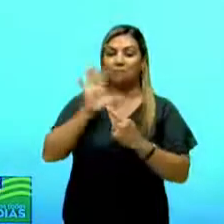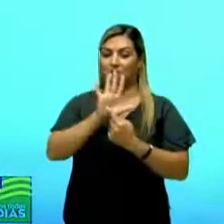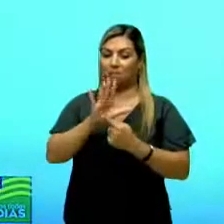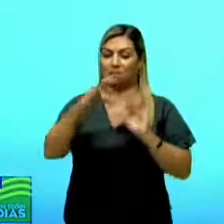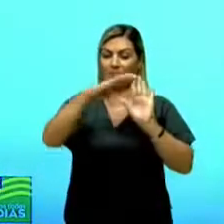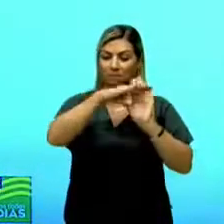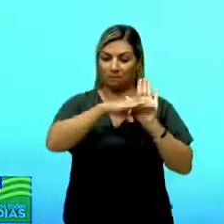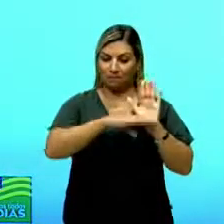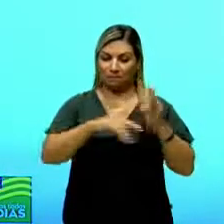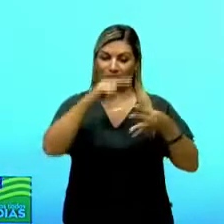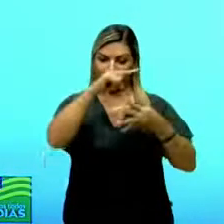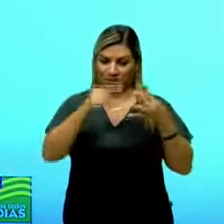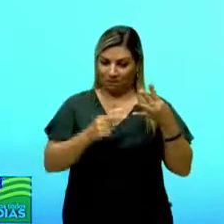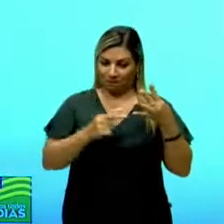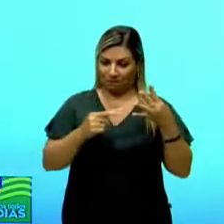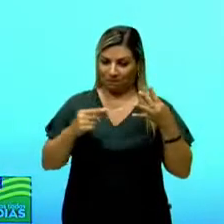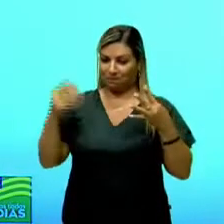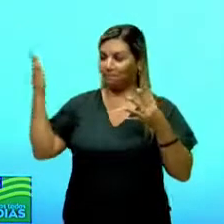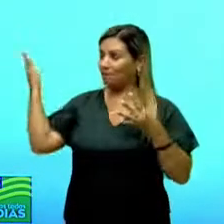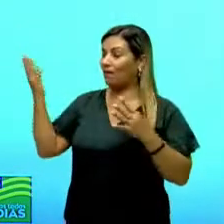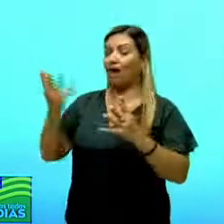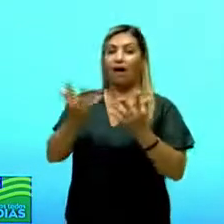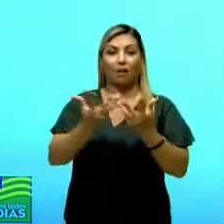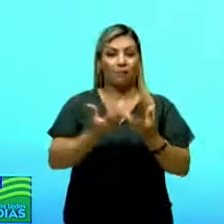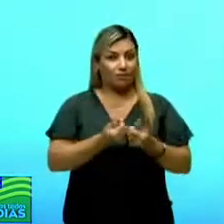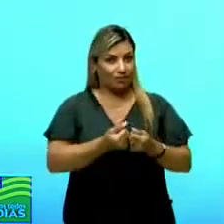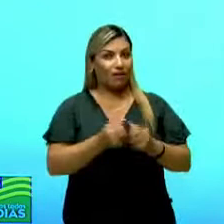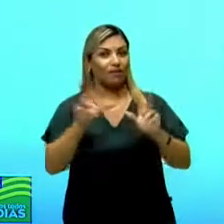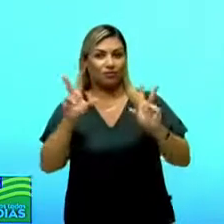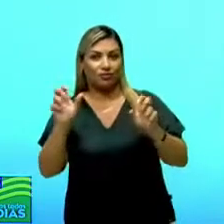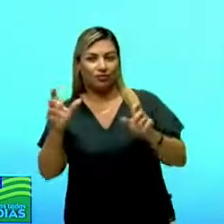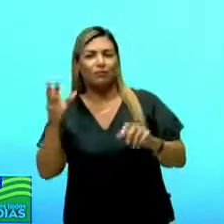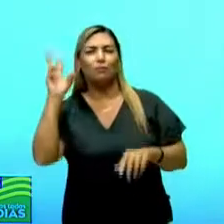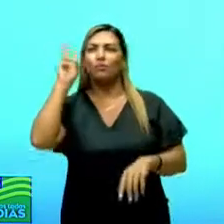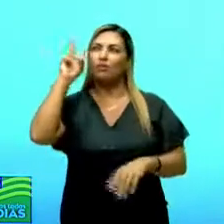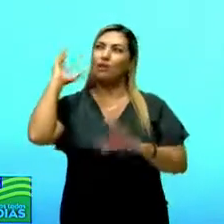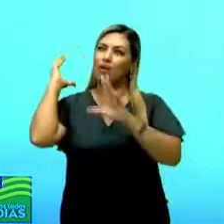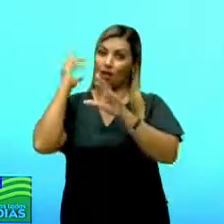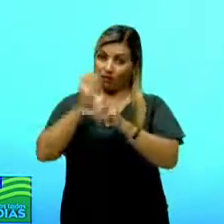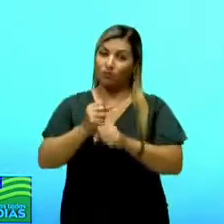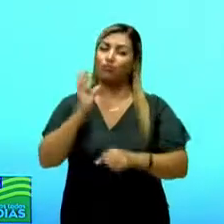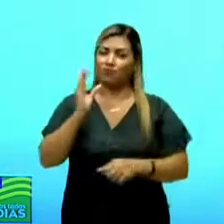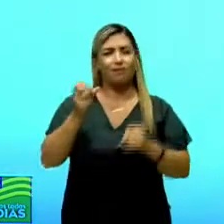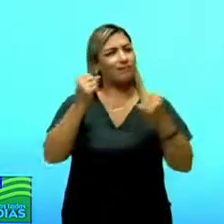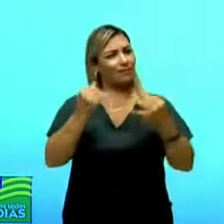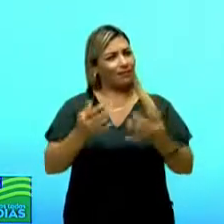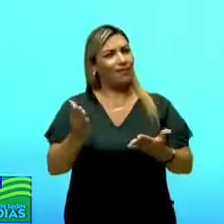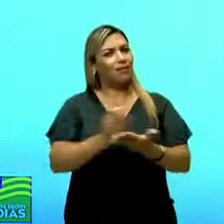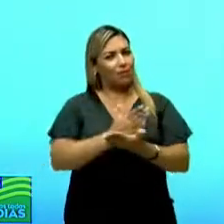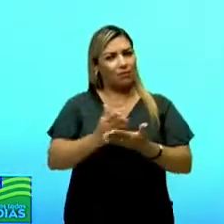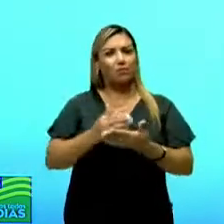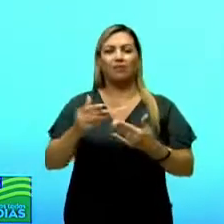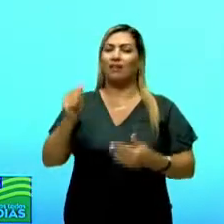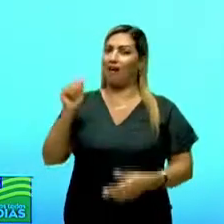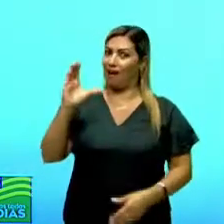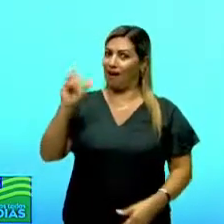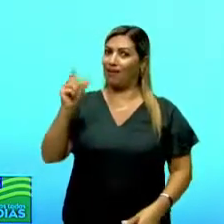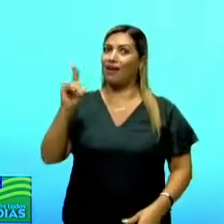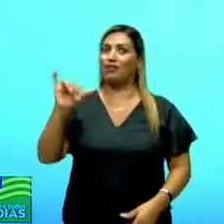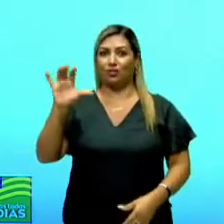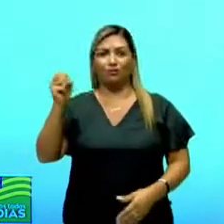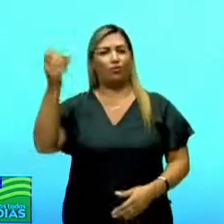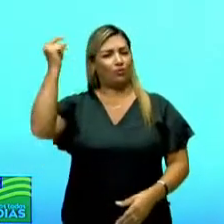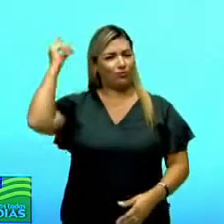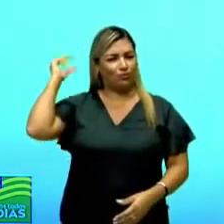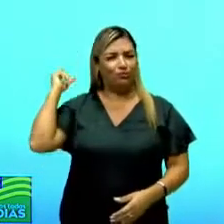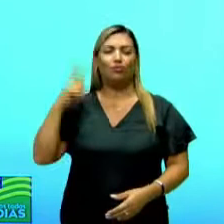vocês o eixo temático e a habilidade. Nós vamos fazer um relembrando, porque nós já falamos algumas vezes sobre arcadismo, e